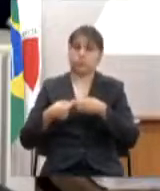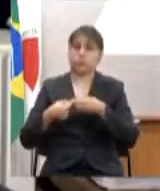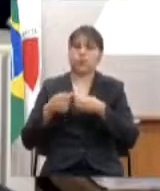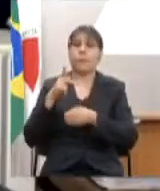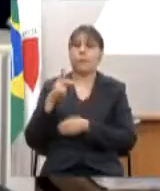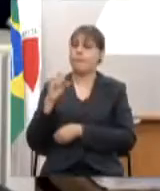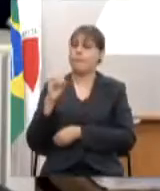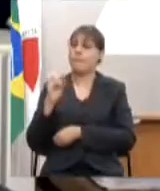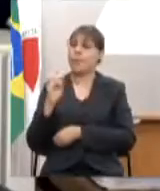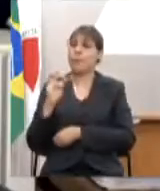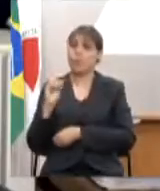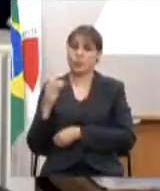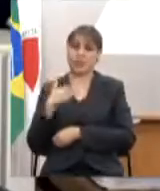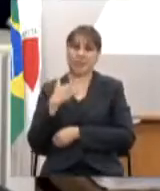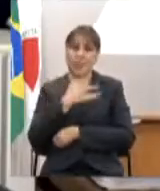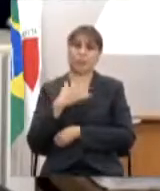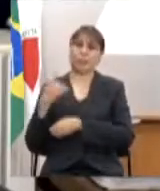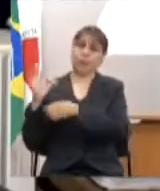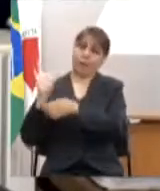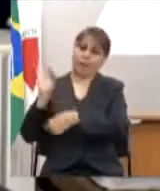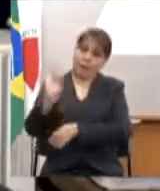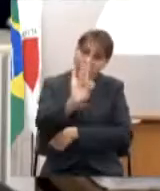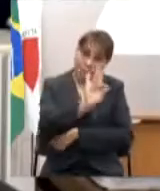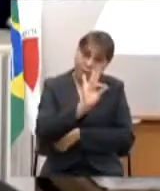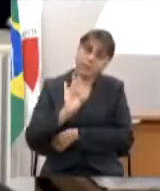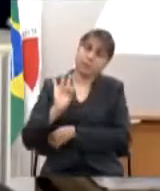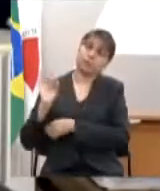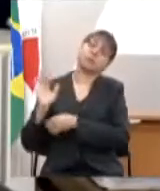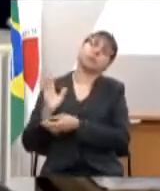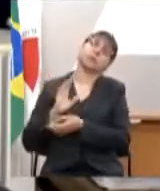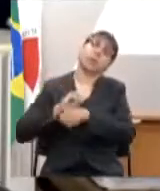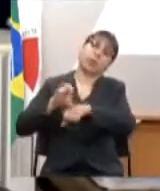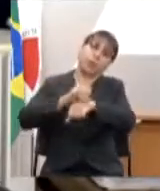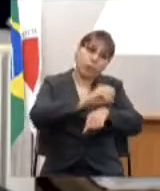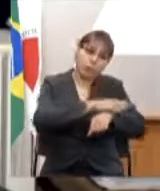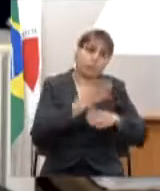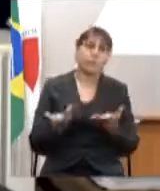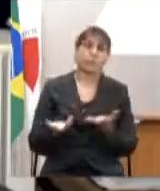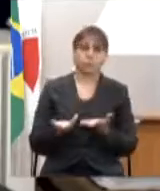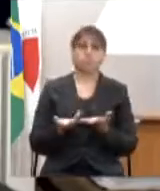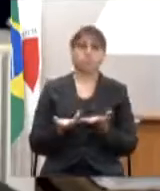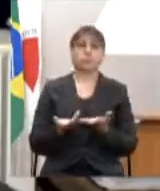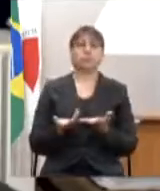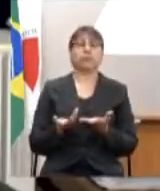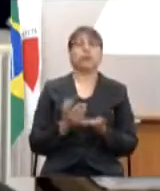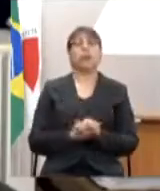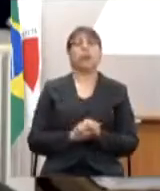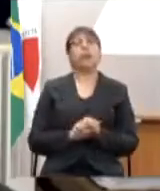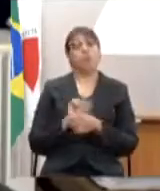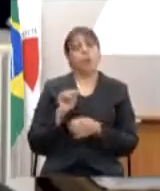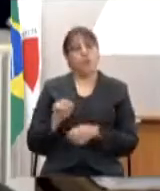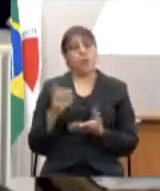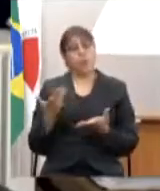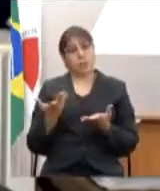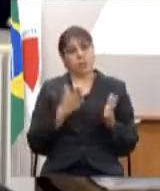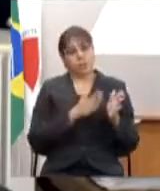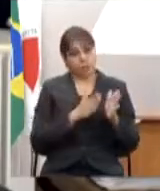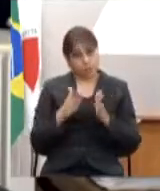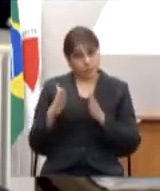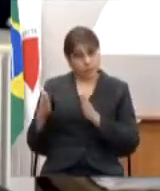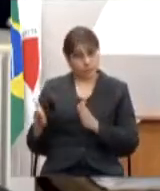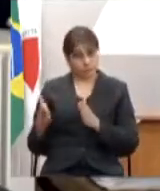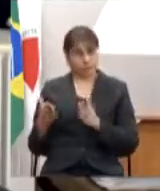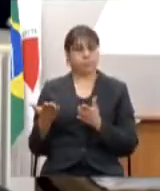treinamento da equipe e a logística para chegar na ponta. Então, isso é o que nós temos hoje do ponto de vista de